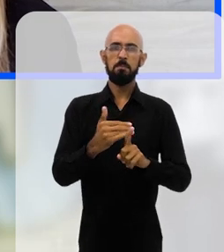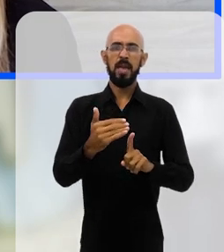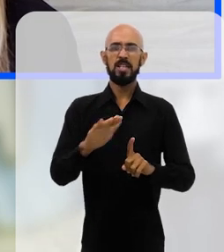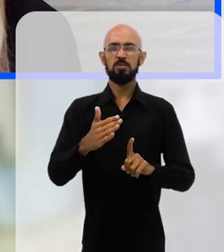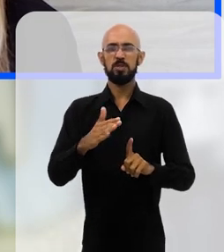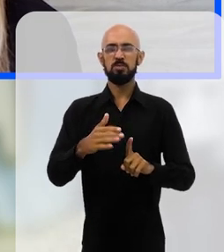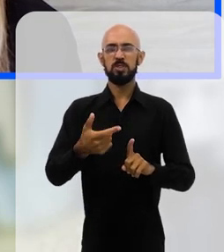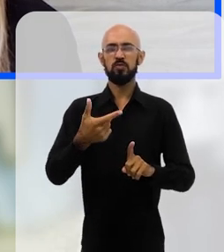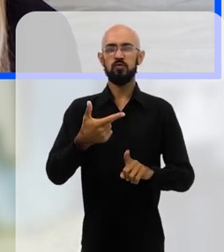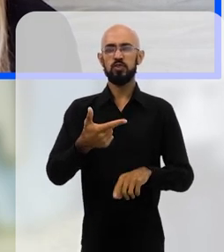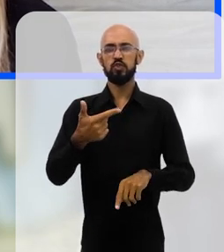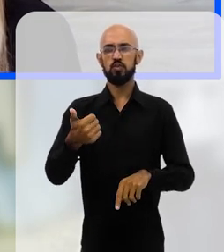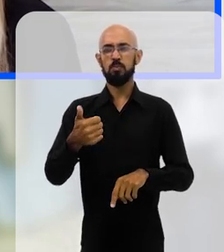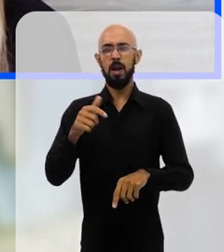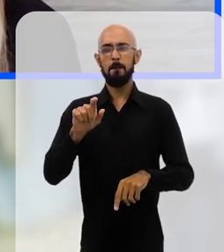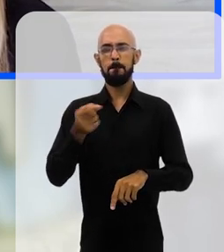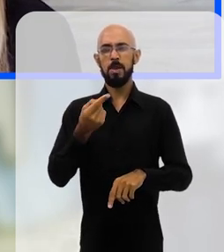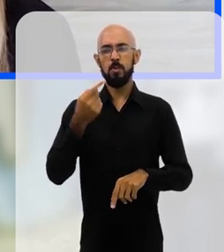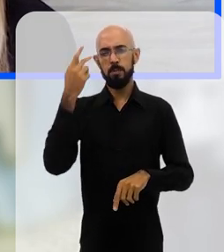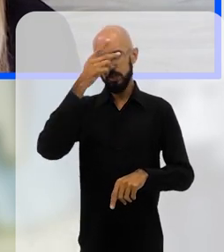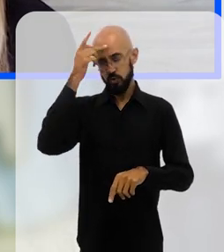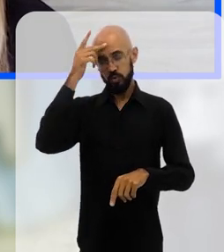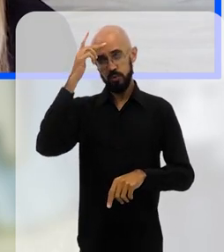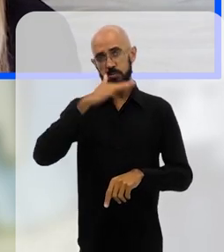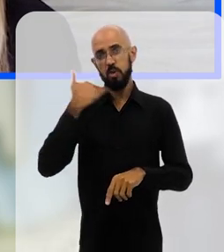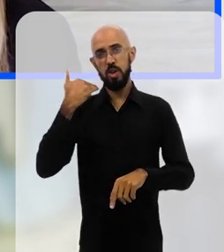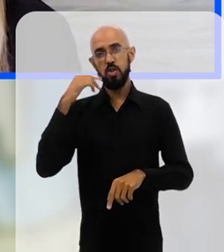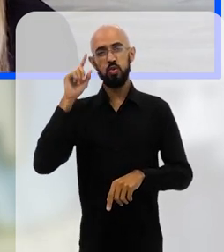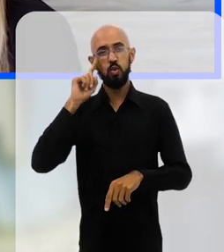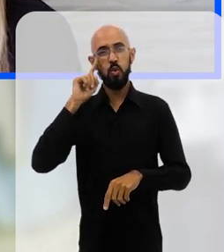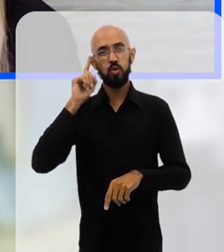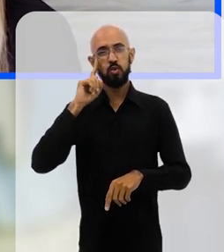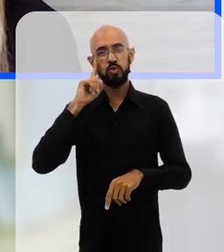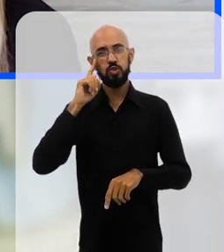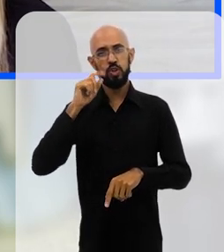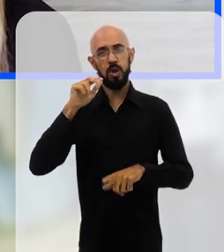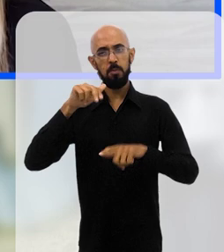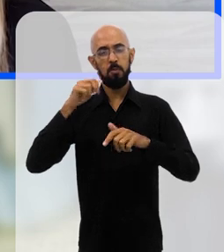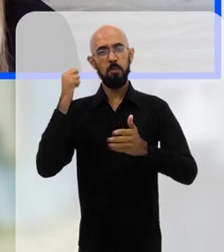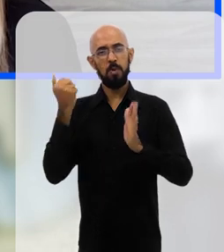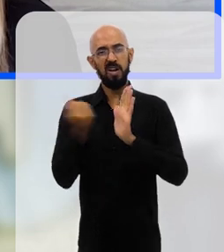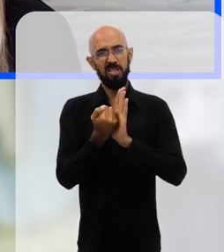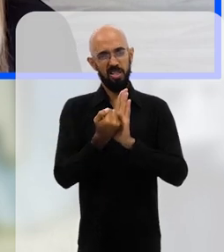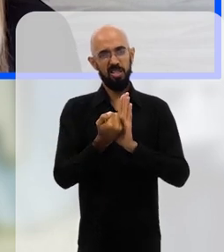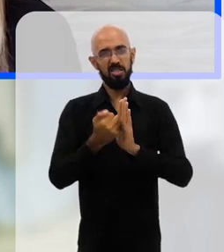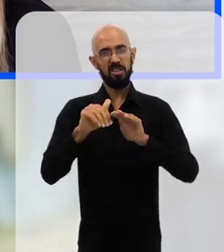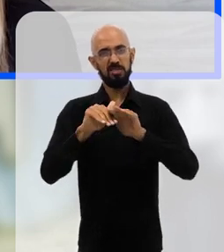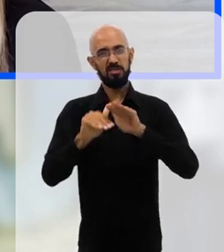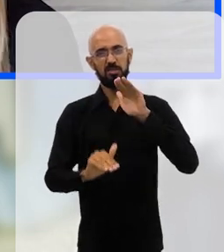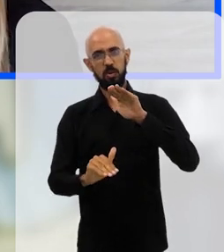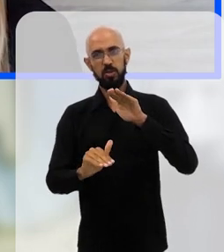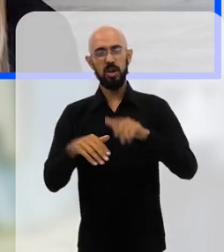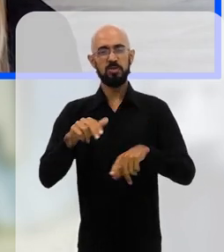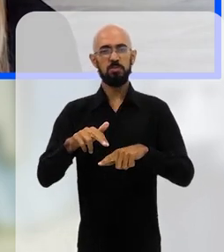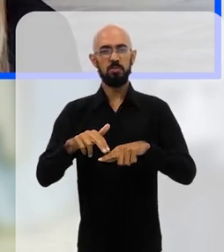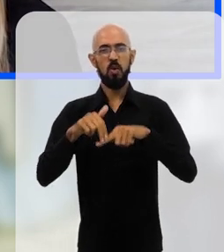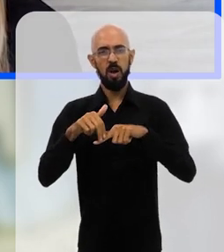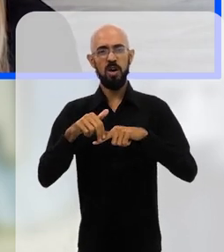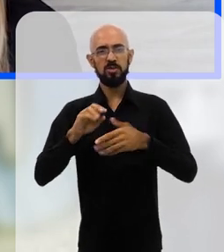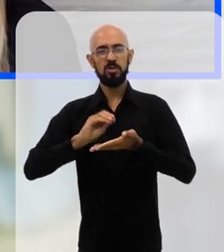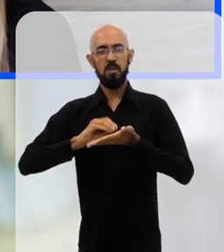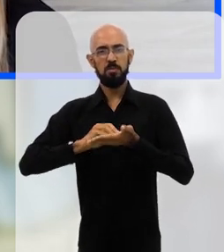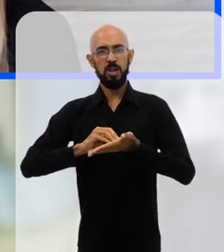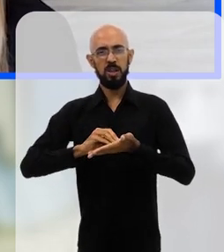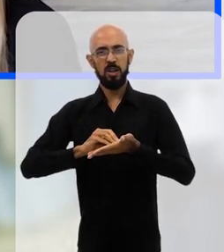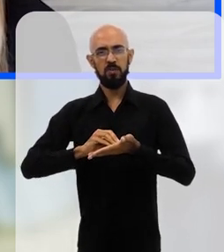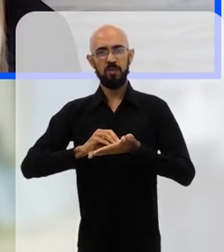teve uma média aí de 21 mil pessoas morrendo por dia por impacto variado das desigualdades, aí tanto por conta do aumento